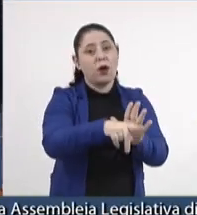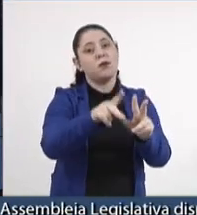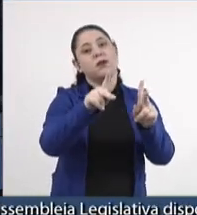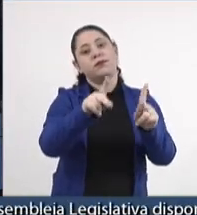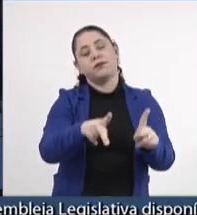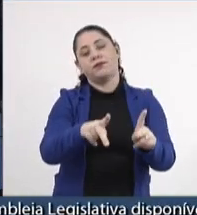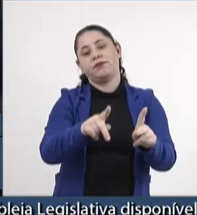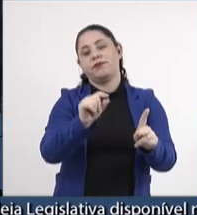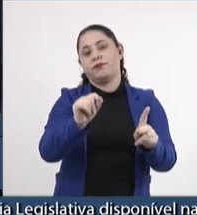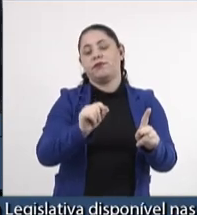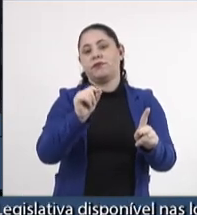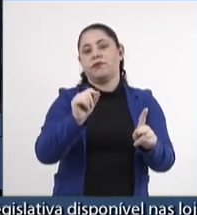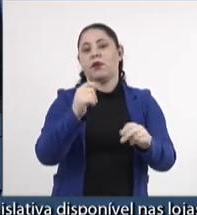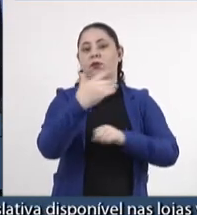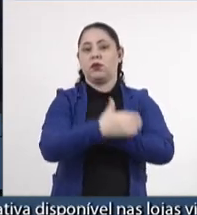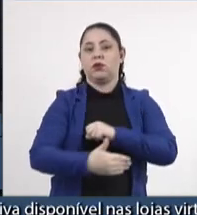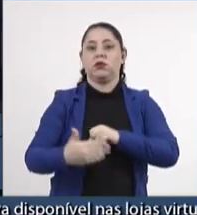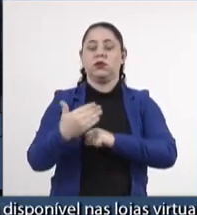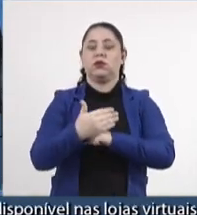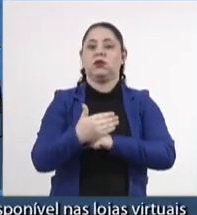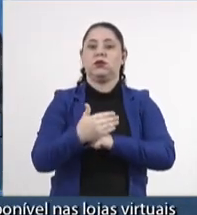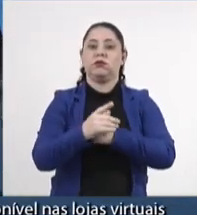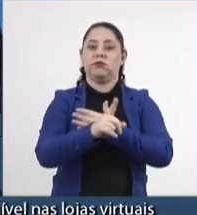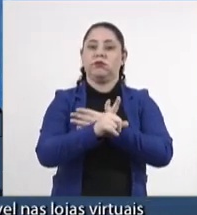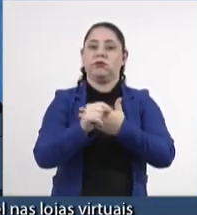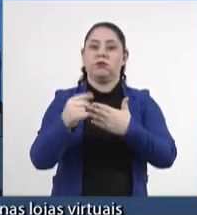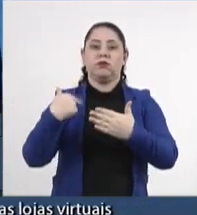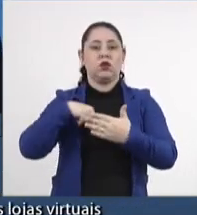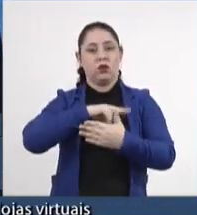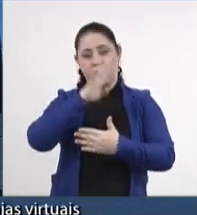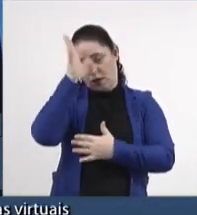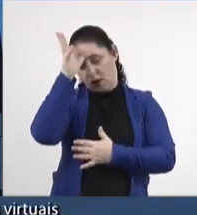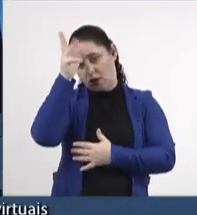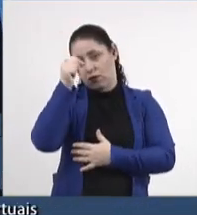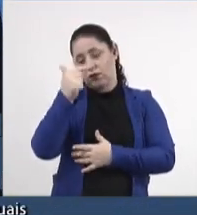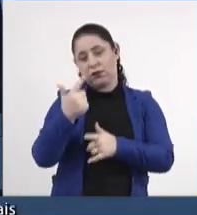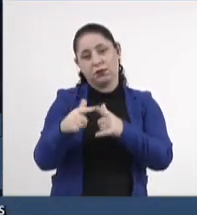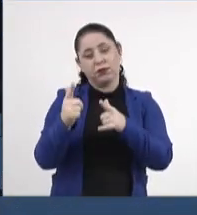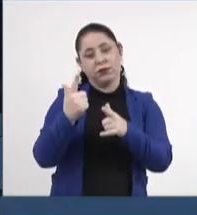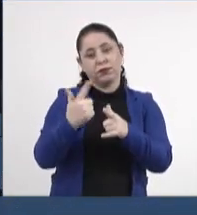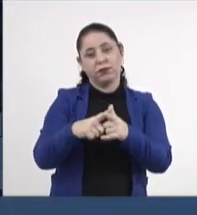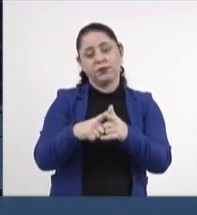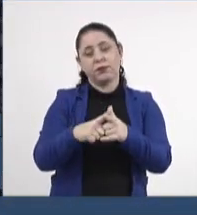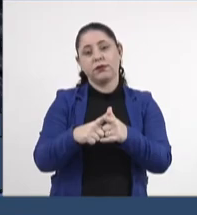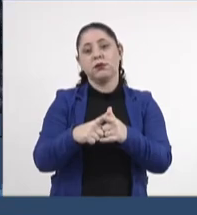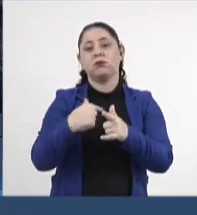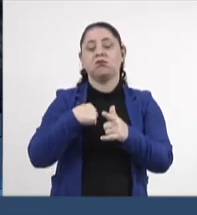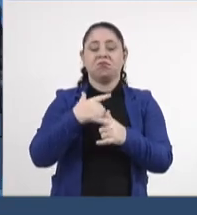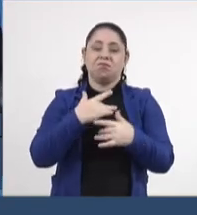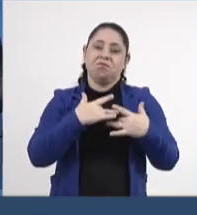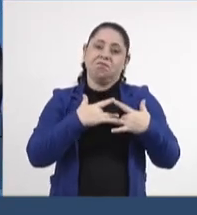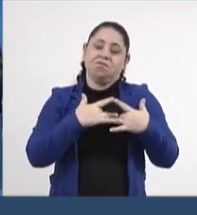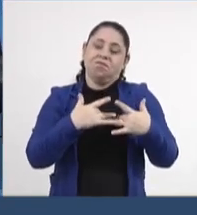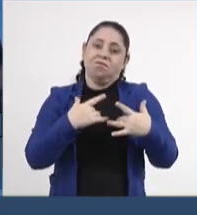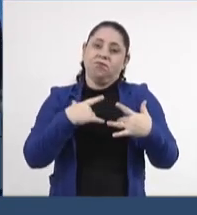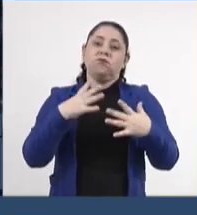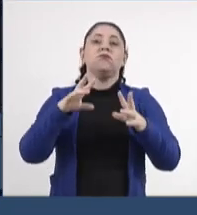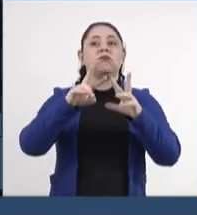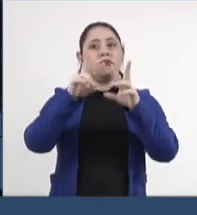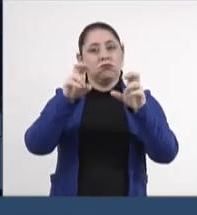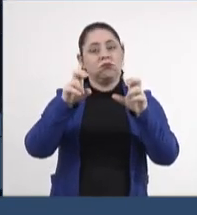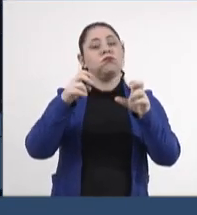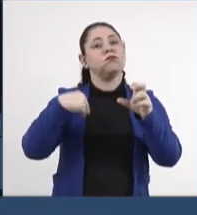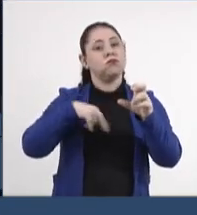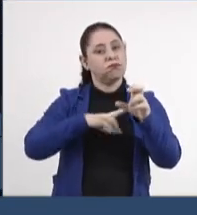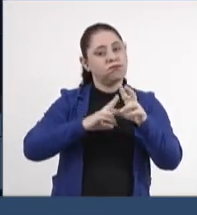para poder proteger o Pantanal que nós vamos resolver essa situação. Sou sensível a esse tema e